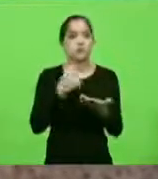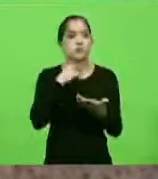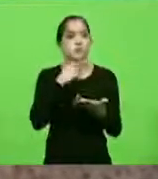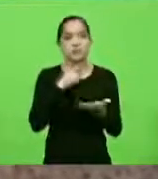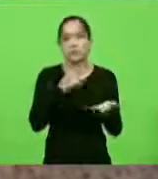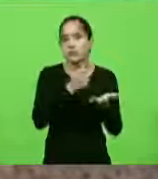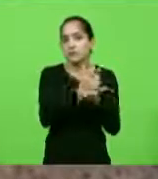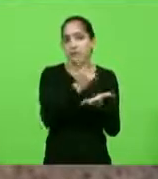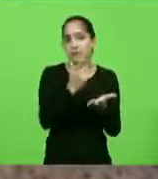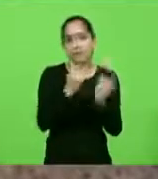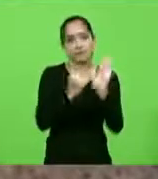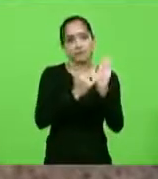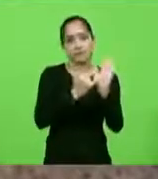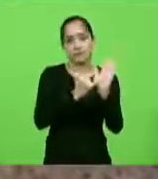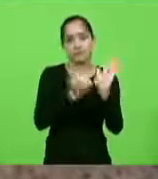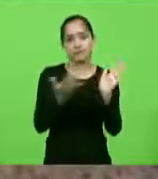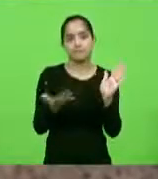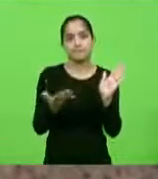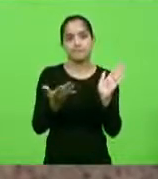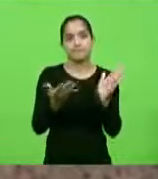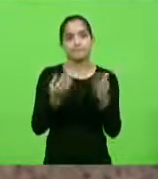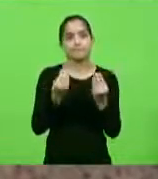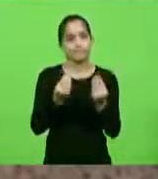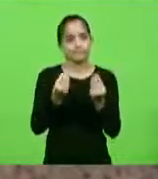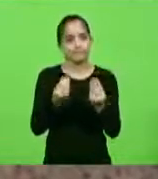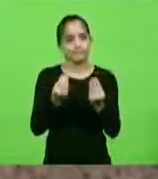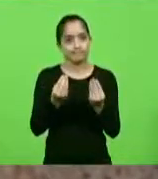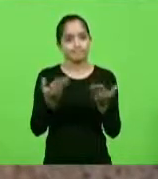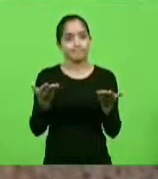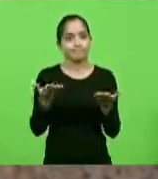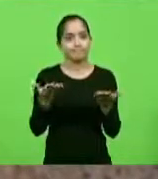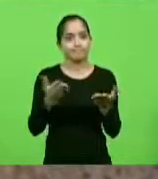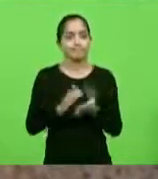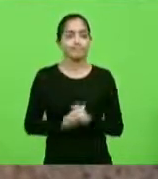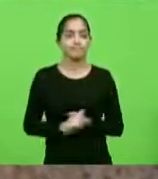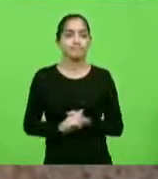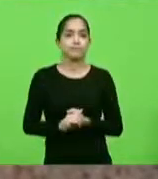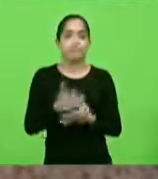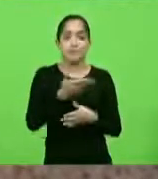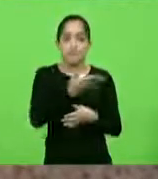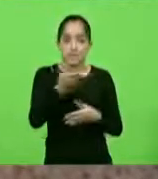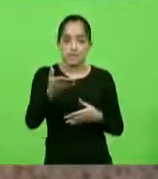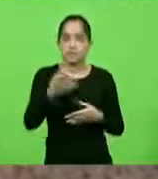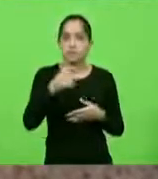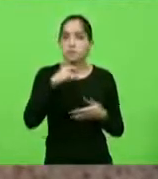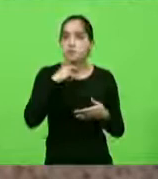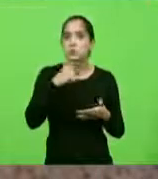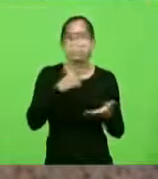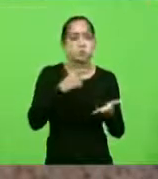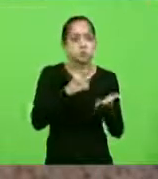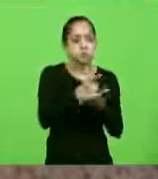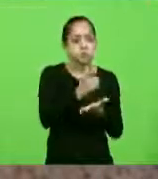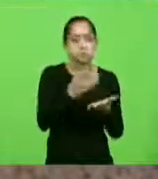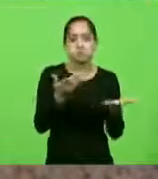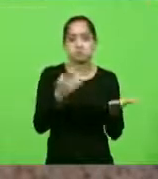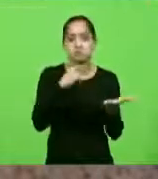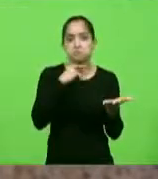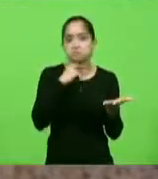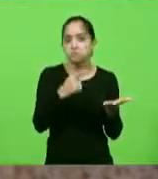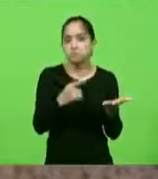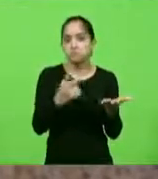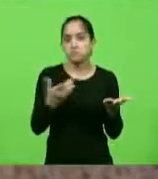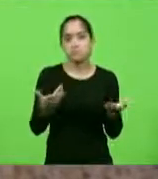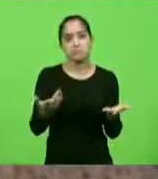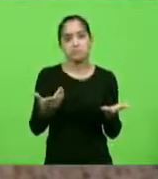compromissos tributários, olhem a situação que eles estão vivendo, esses que não conseguiram honrar com seus compromissos tributários